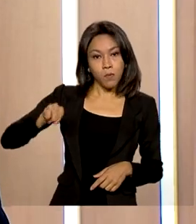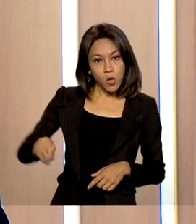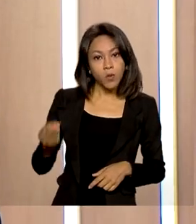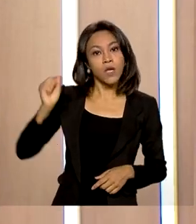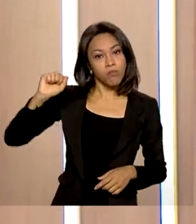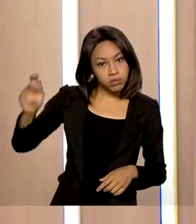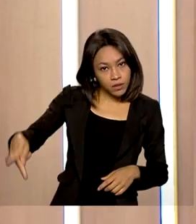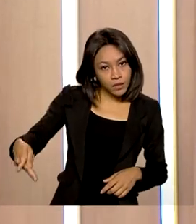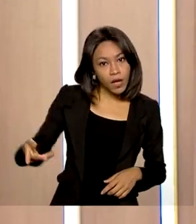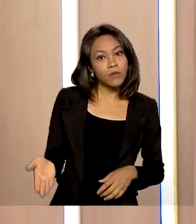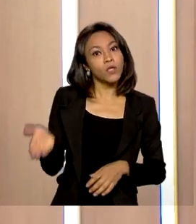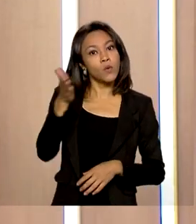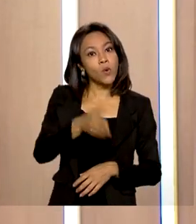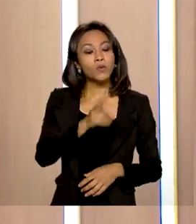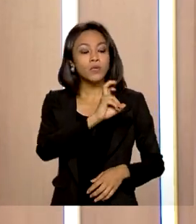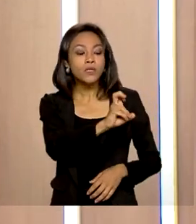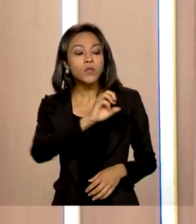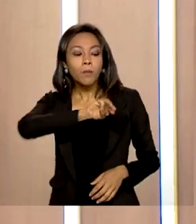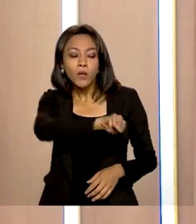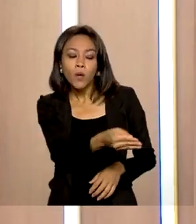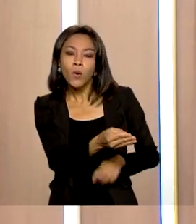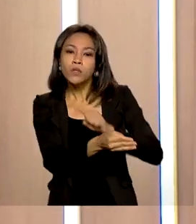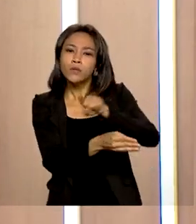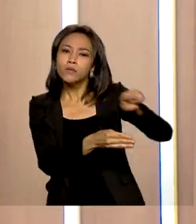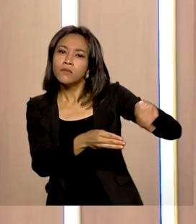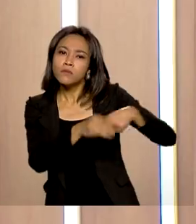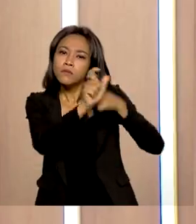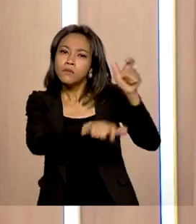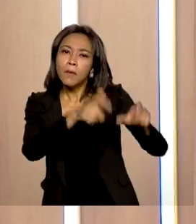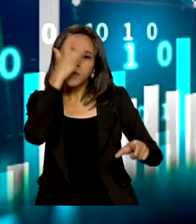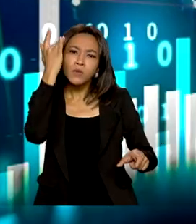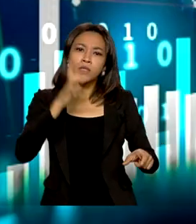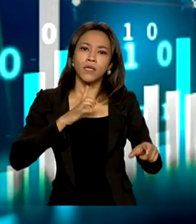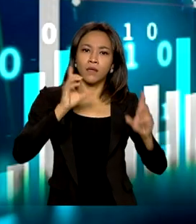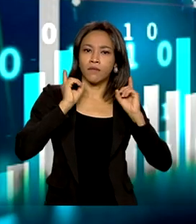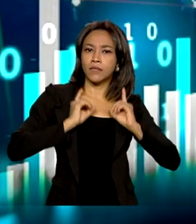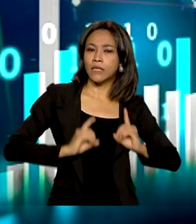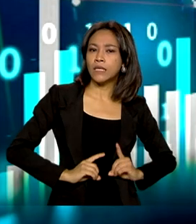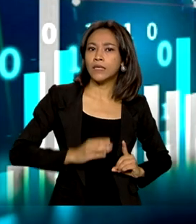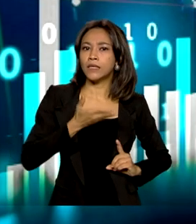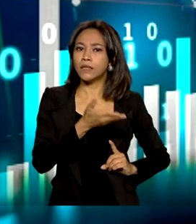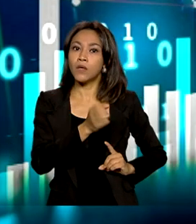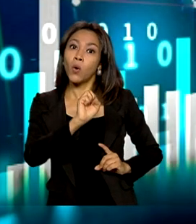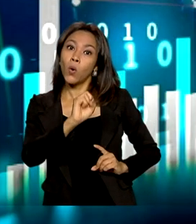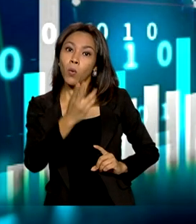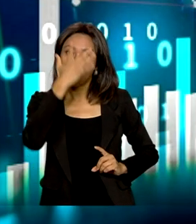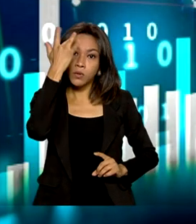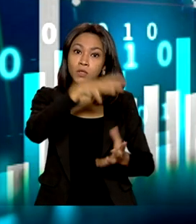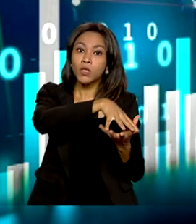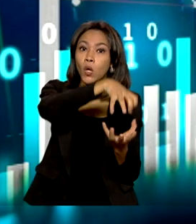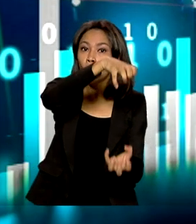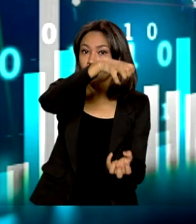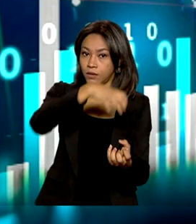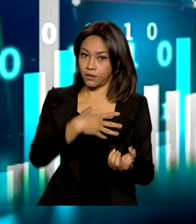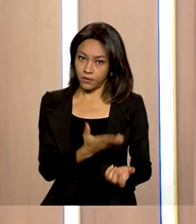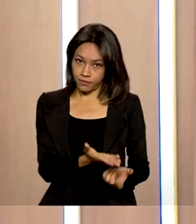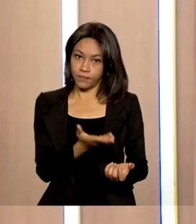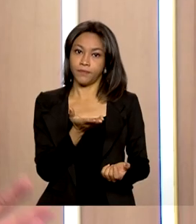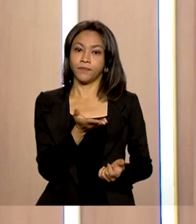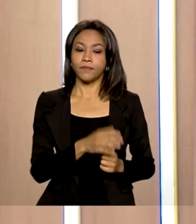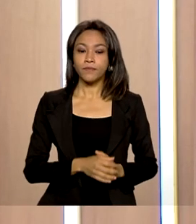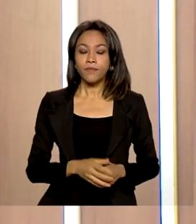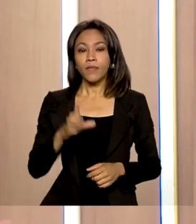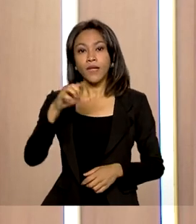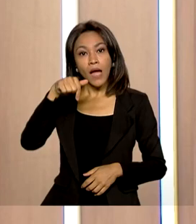aposentados e os outros R$ 5 milhões são ou pessoas com algum tipo de deficiência ou, então, idosos, mais ou menos metade de cada um deles.